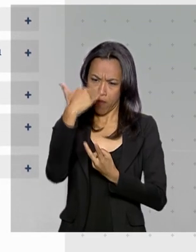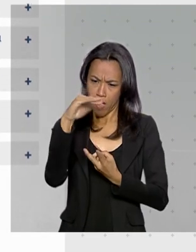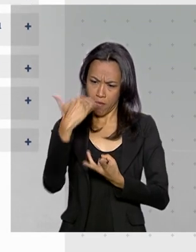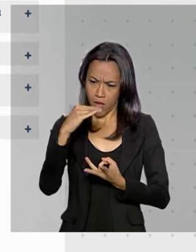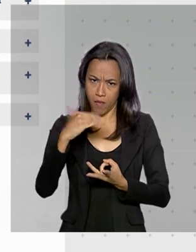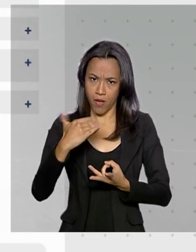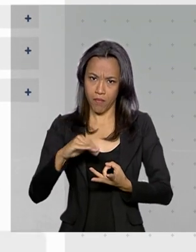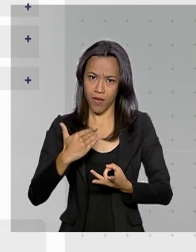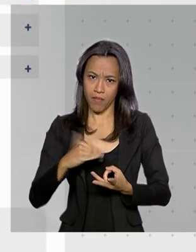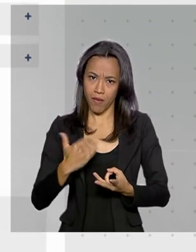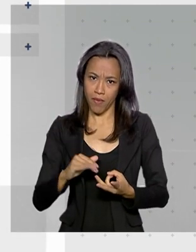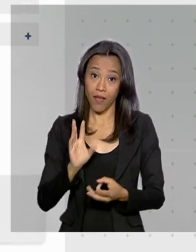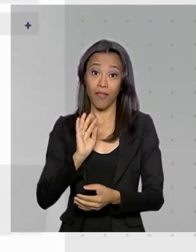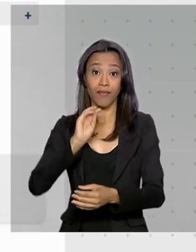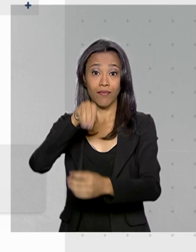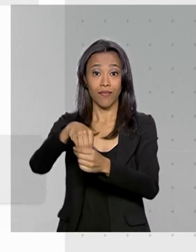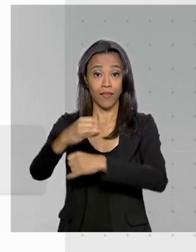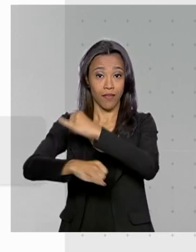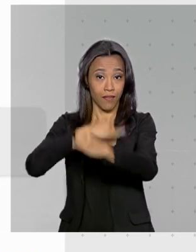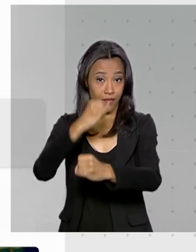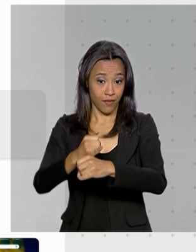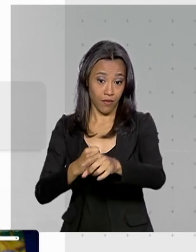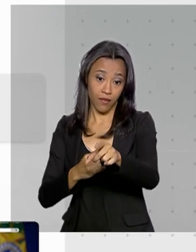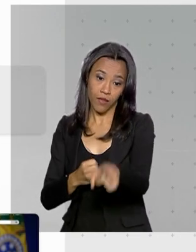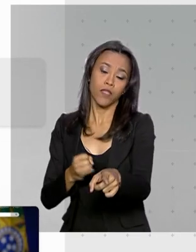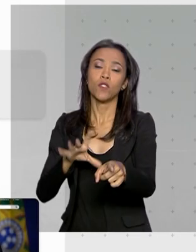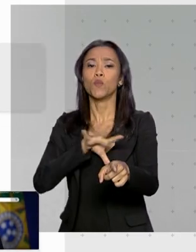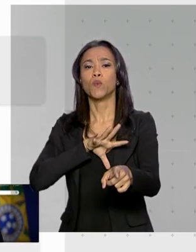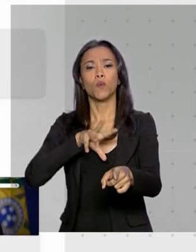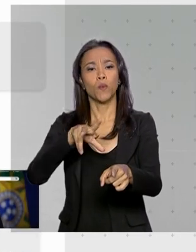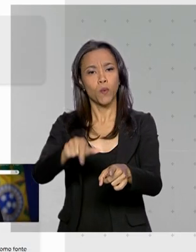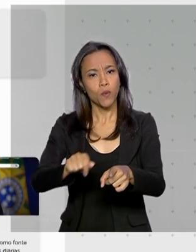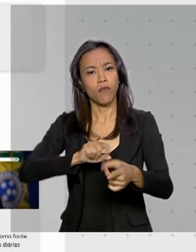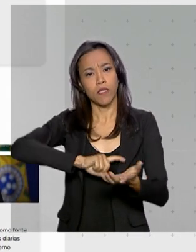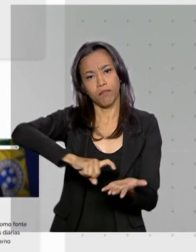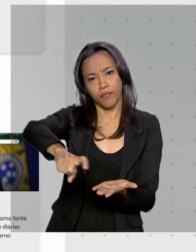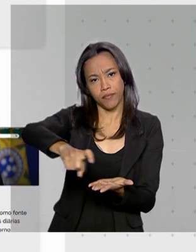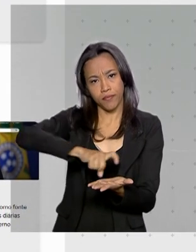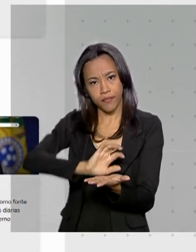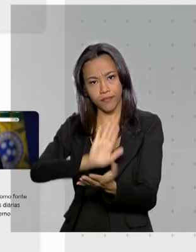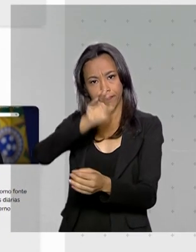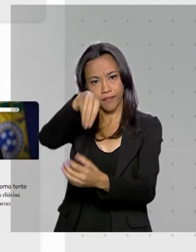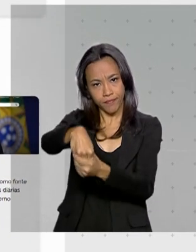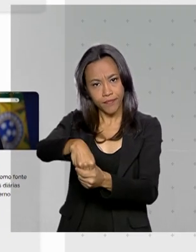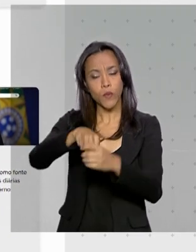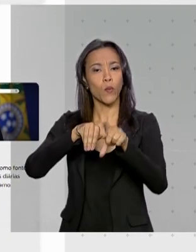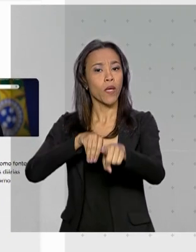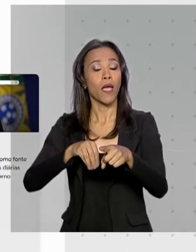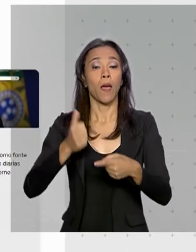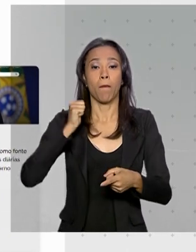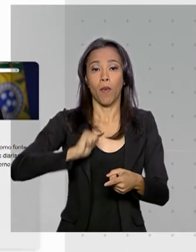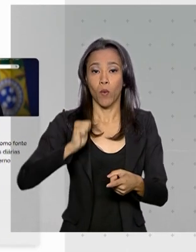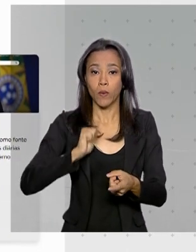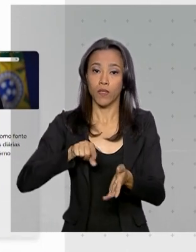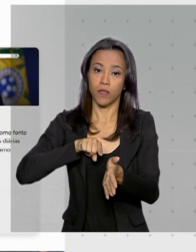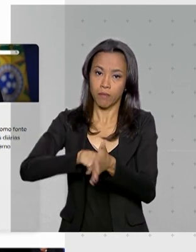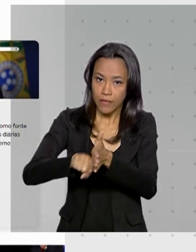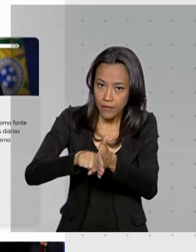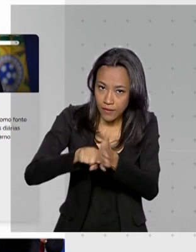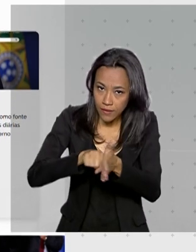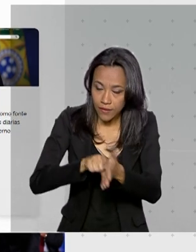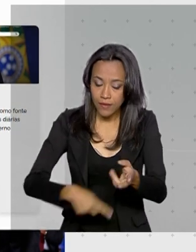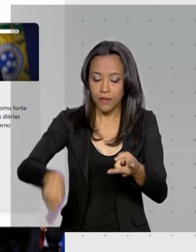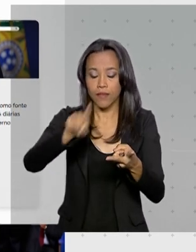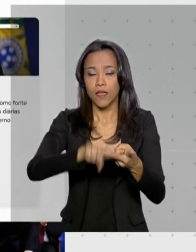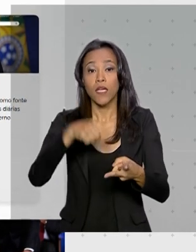ambiente digital. Entre os serviços que estarão completamente digitalizados estão a oferta de bolsas de pesquisa e o